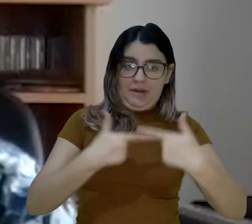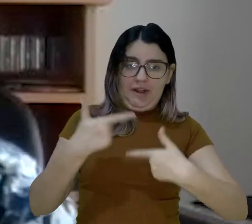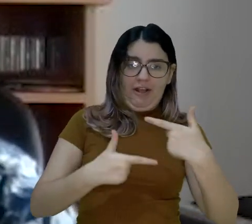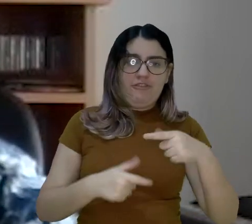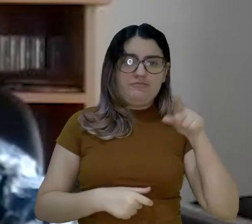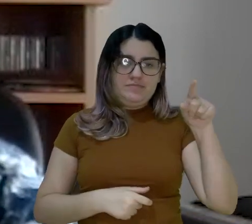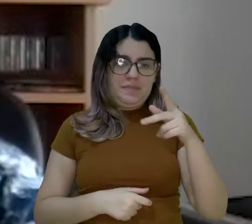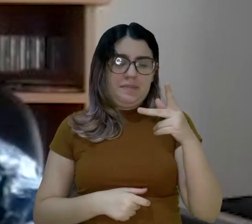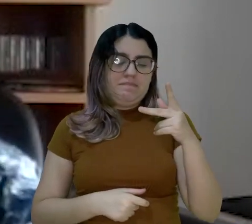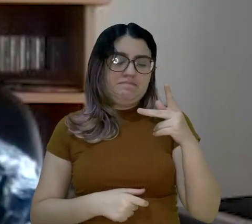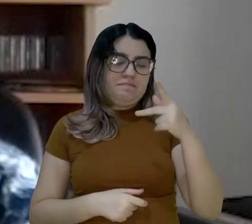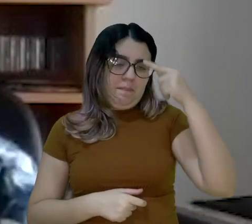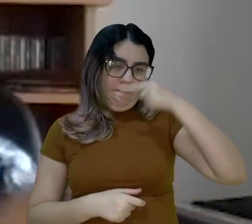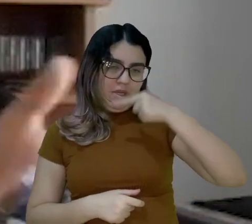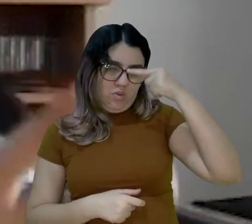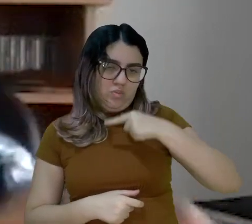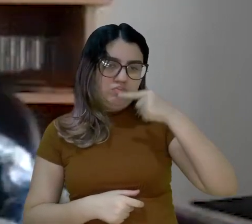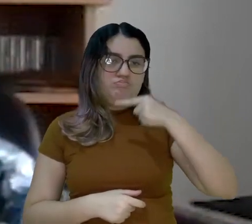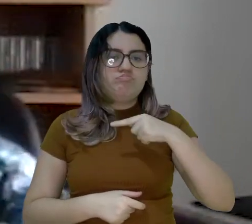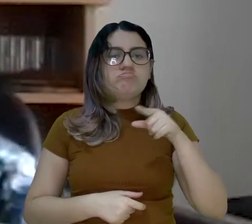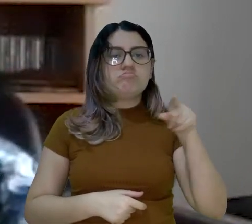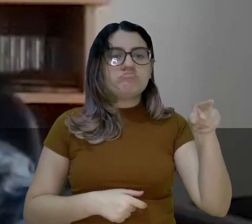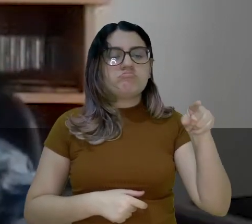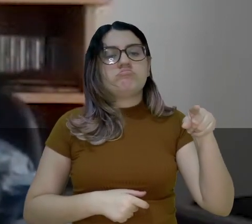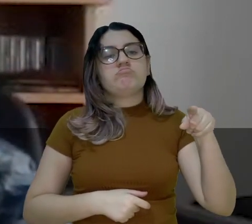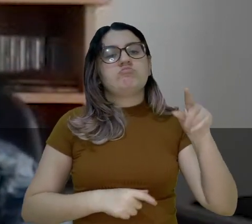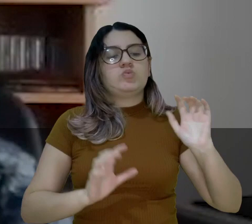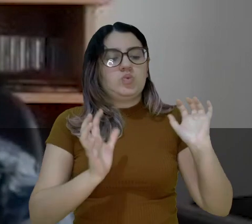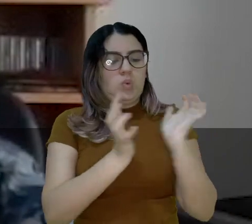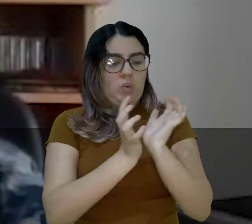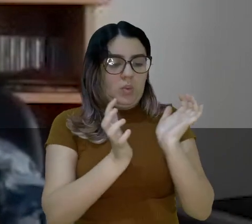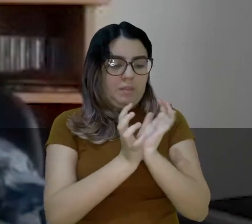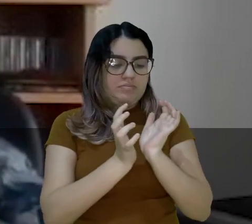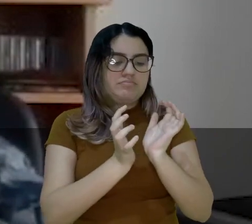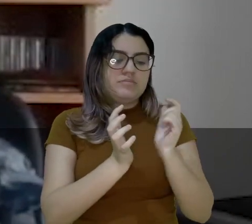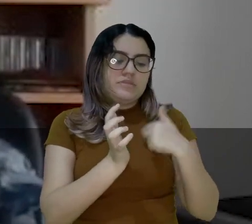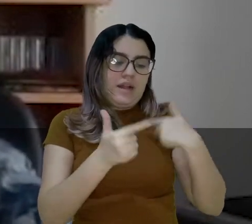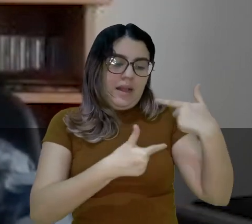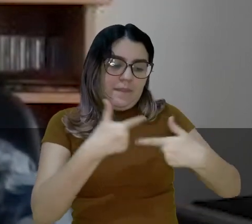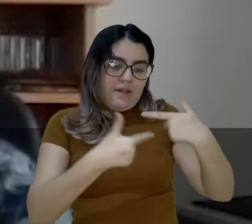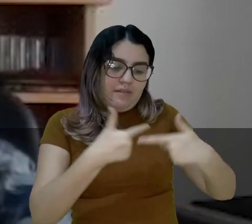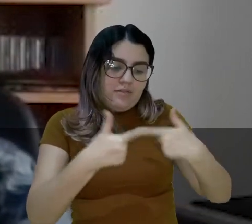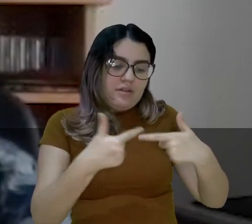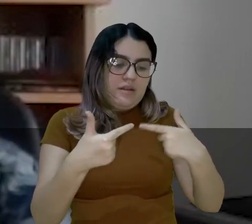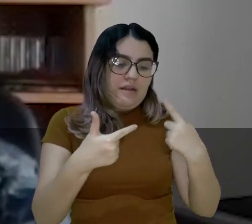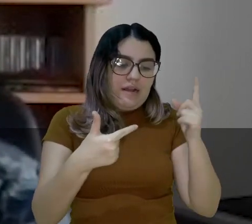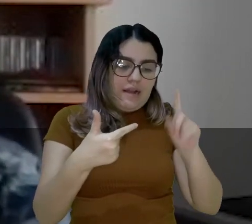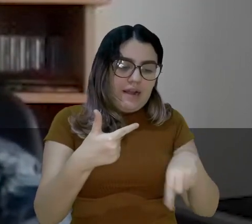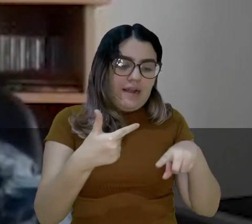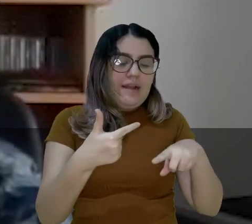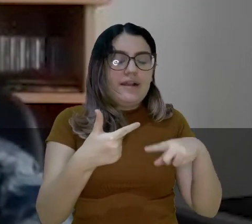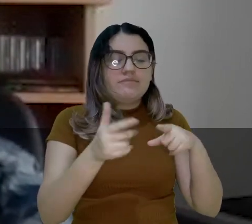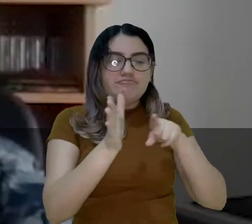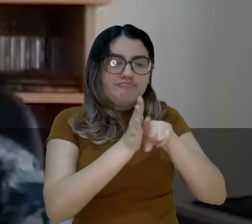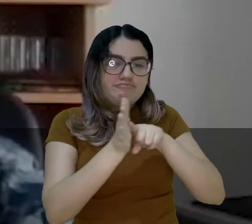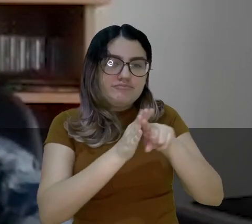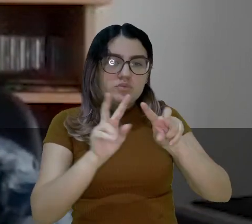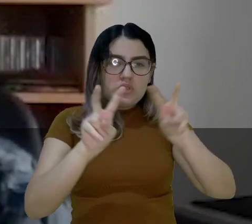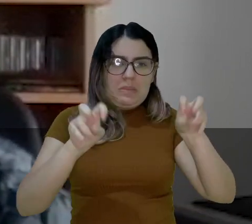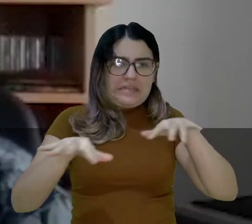do Peru, que é o Serviço de Inteligência. no Peru, fazendo o Avalocínio.